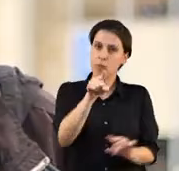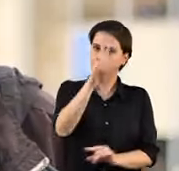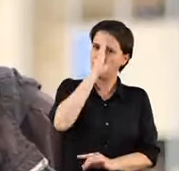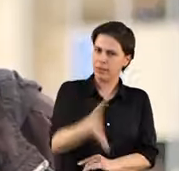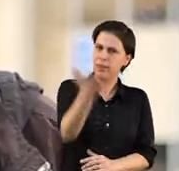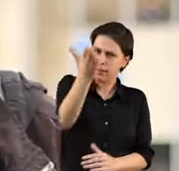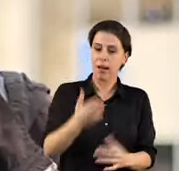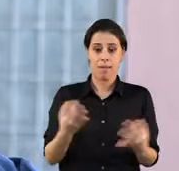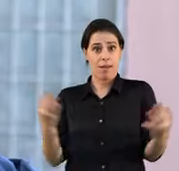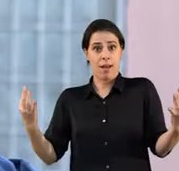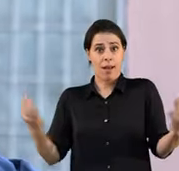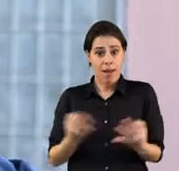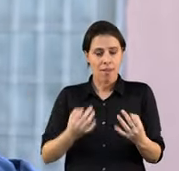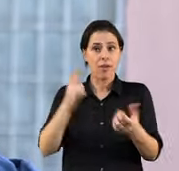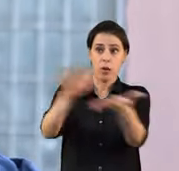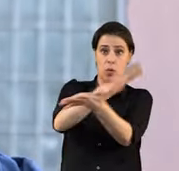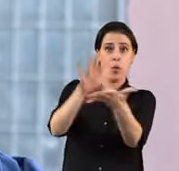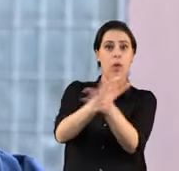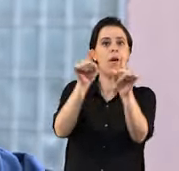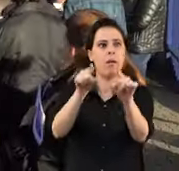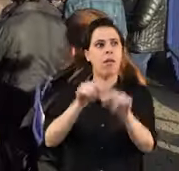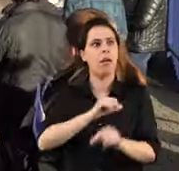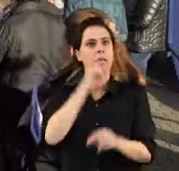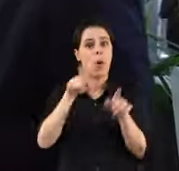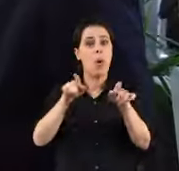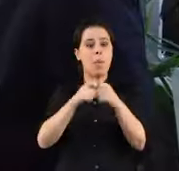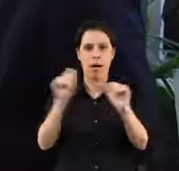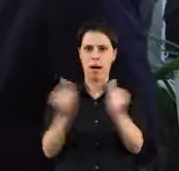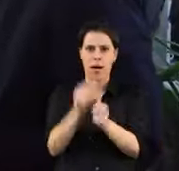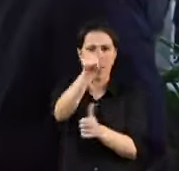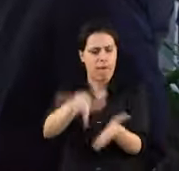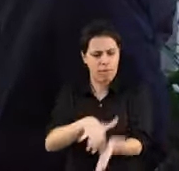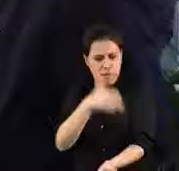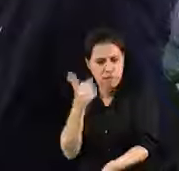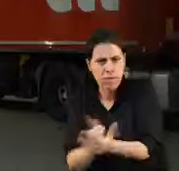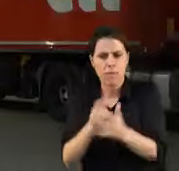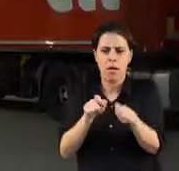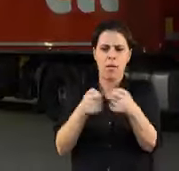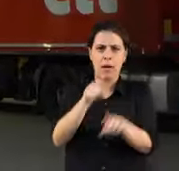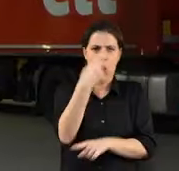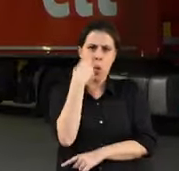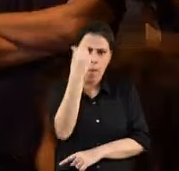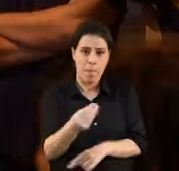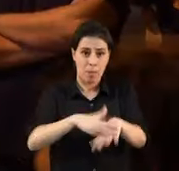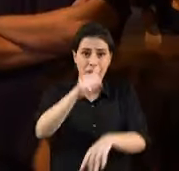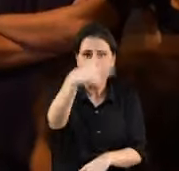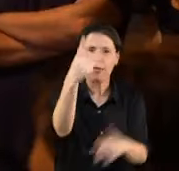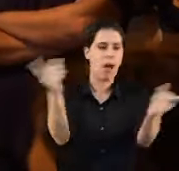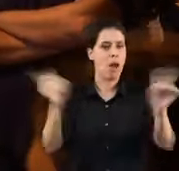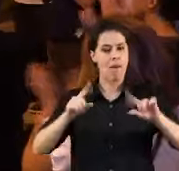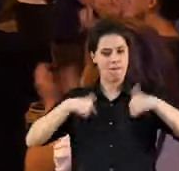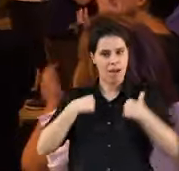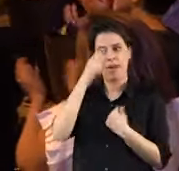Tu sabes que apesar do que passou nas notícias, tiveste sempre um partido ao teu lado. Um partido que conheces não pela televisão,